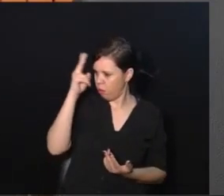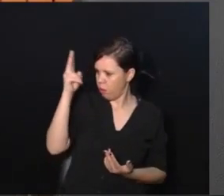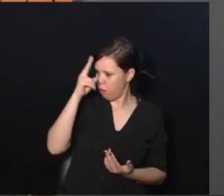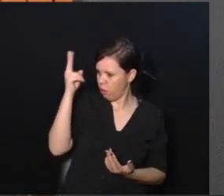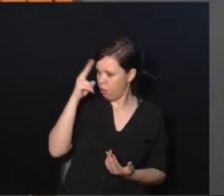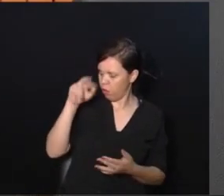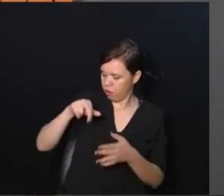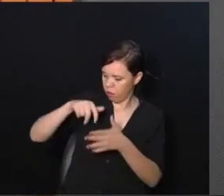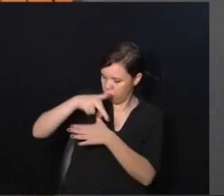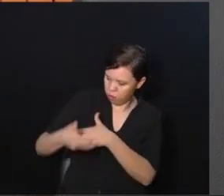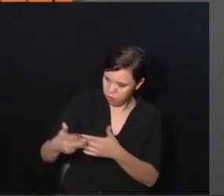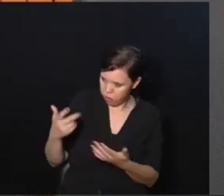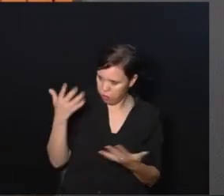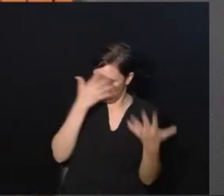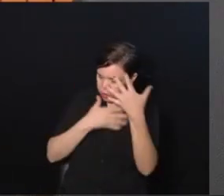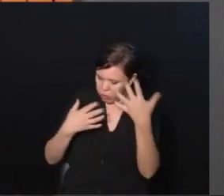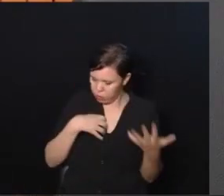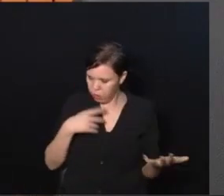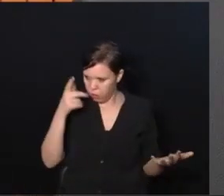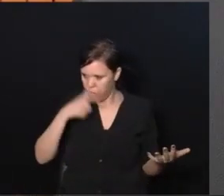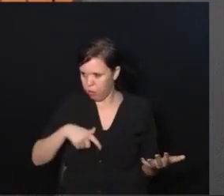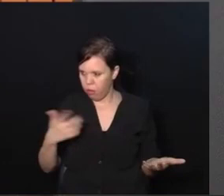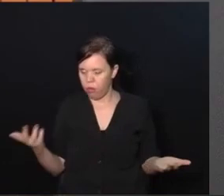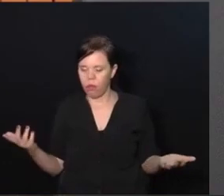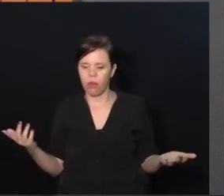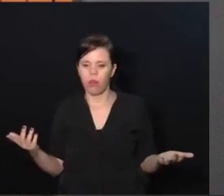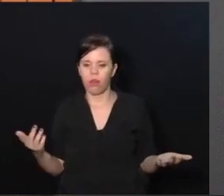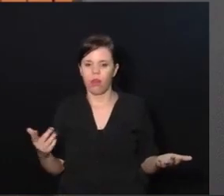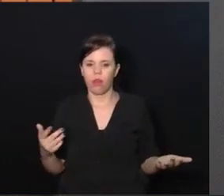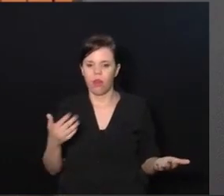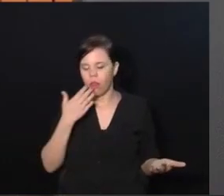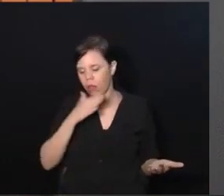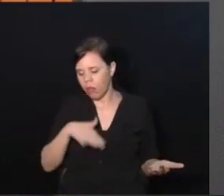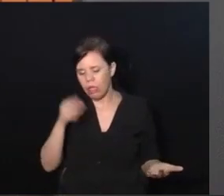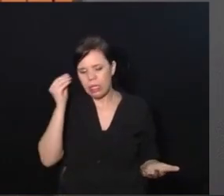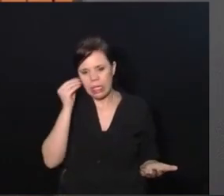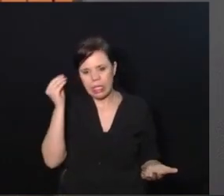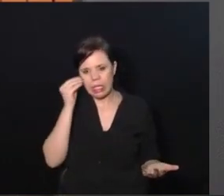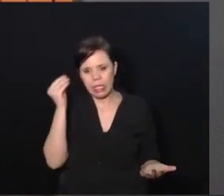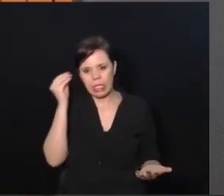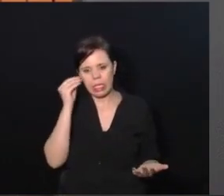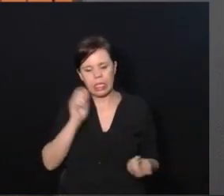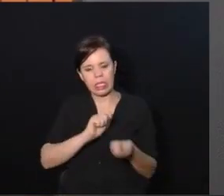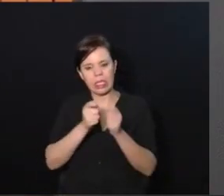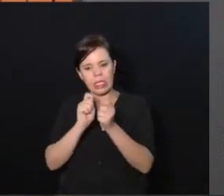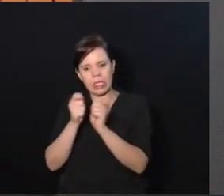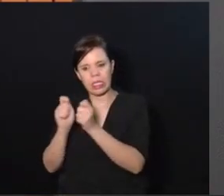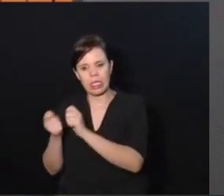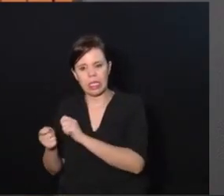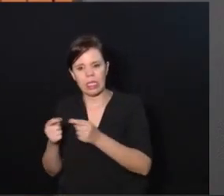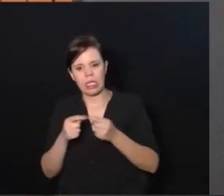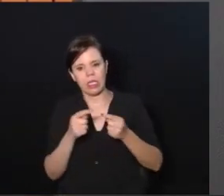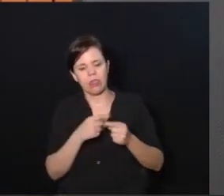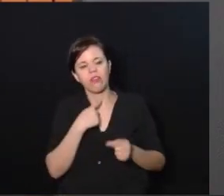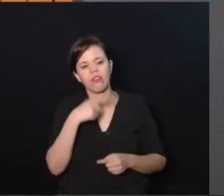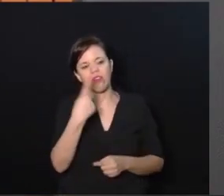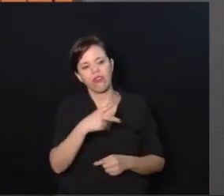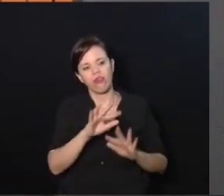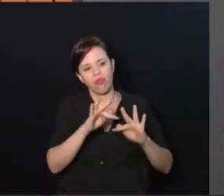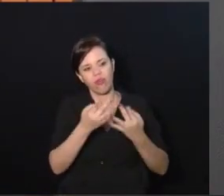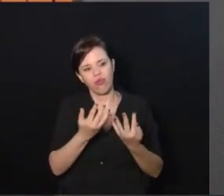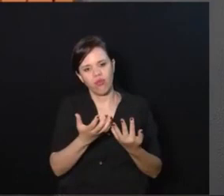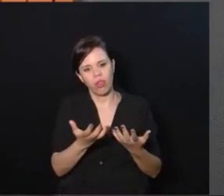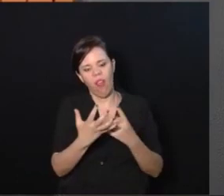tanto atrapalhado que vai ser. E aí essa criança fica tentando se adequar ao desejo que a família